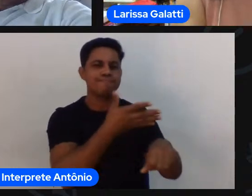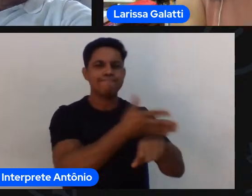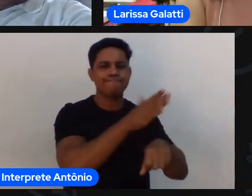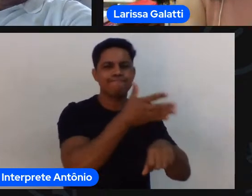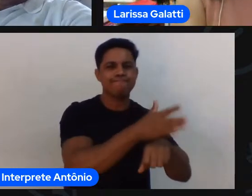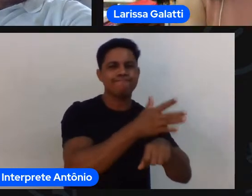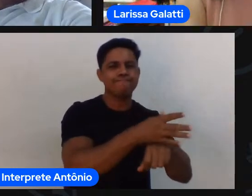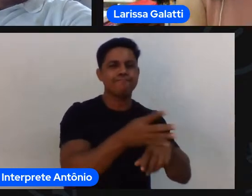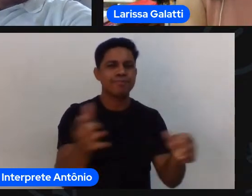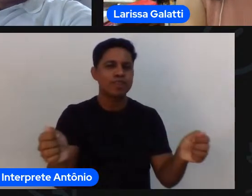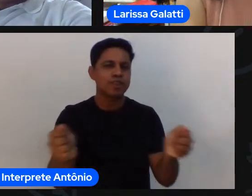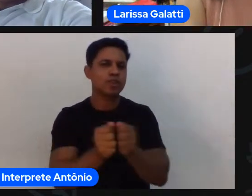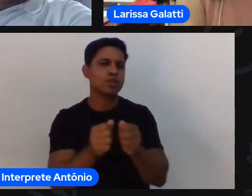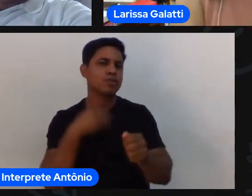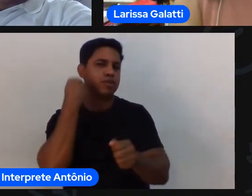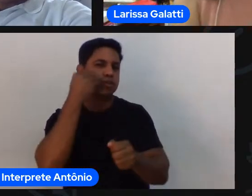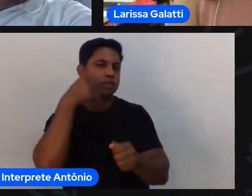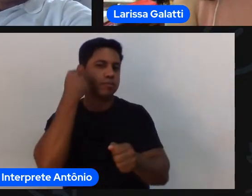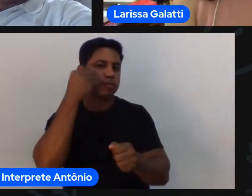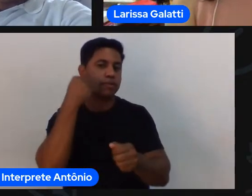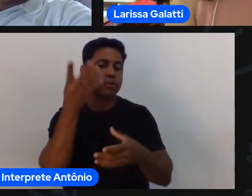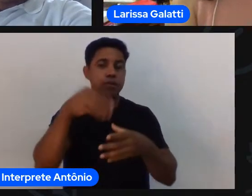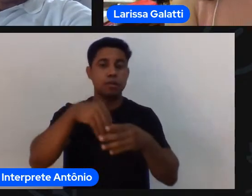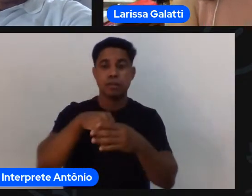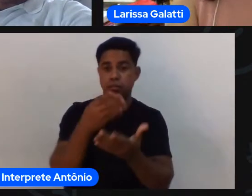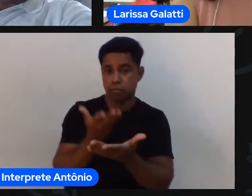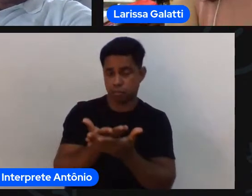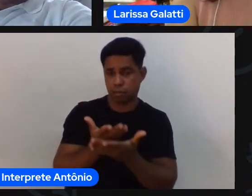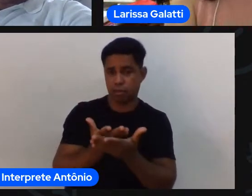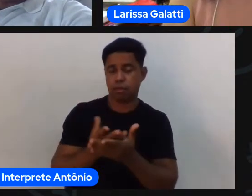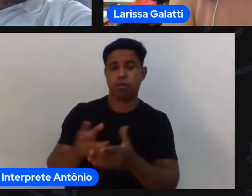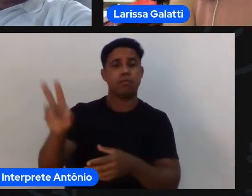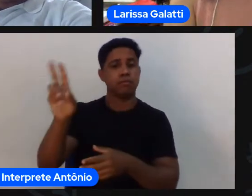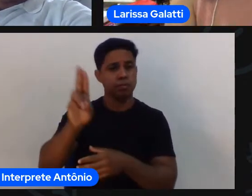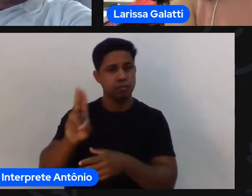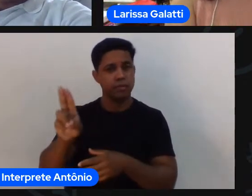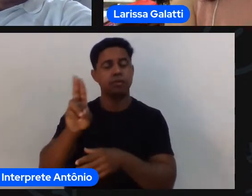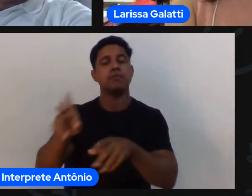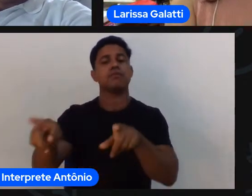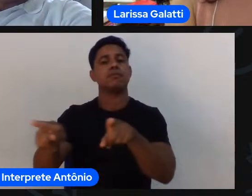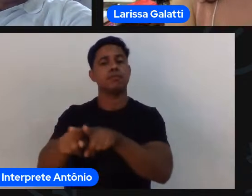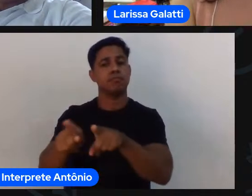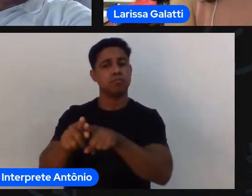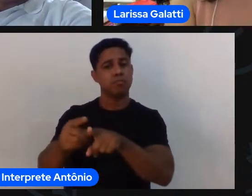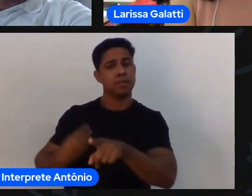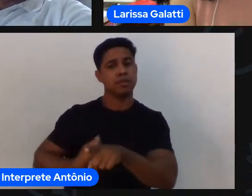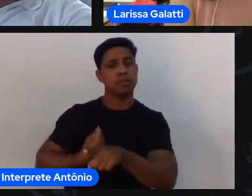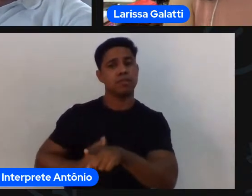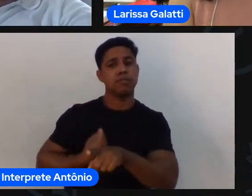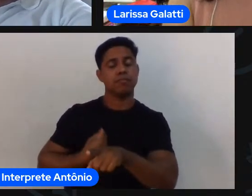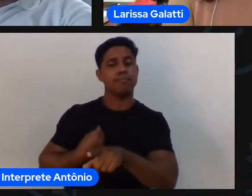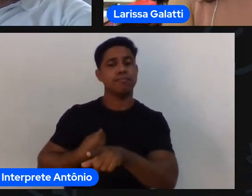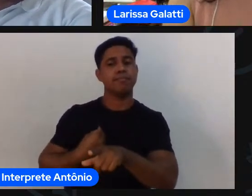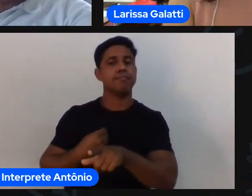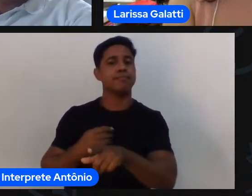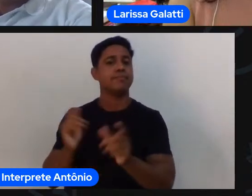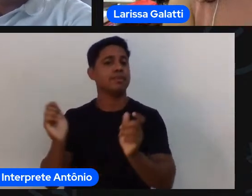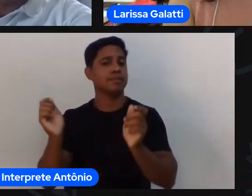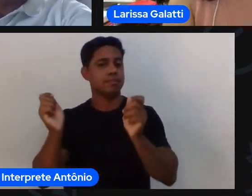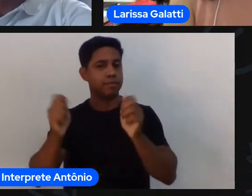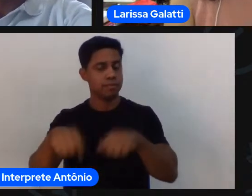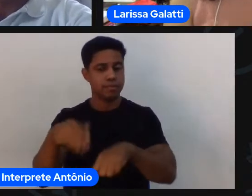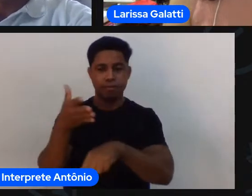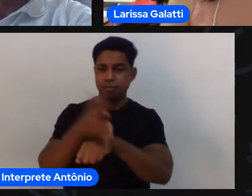dentro da aula dentro da universidade que eles pudessem vivenciar competências de treinadores e treinadores obviamente que num ambiente